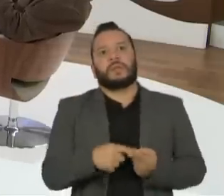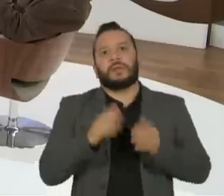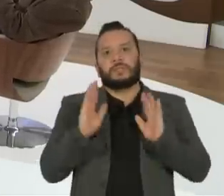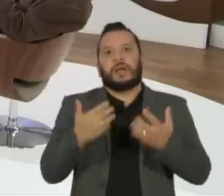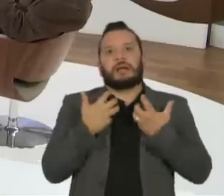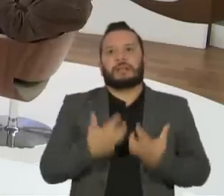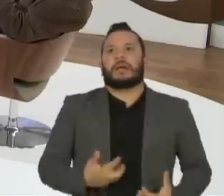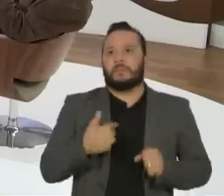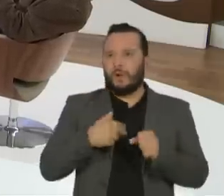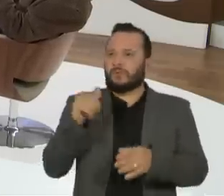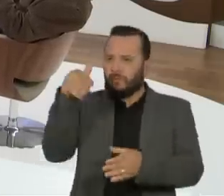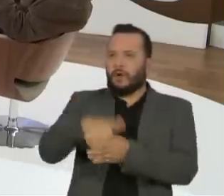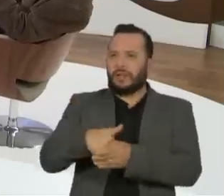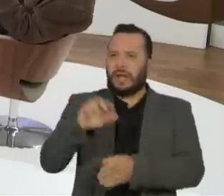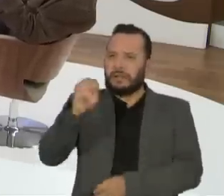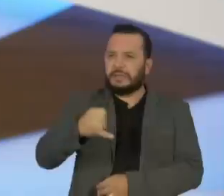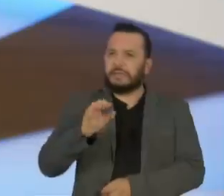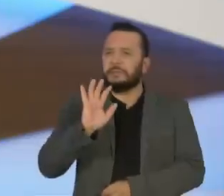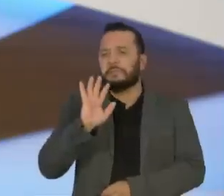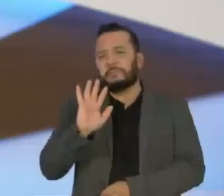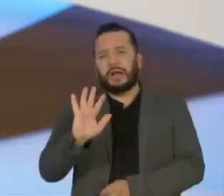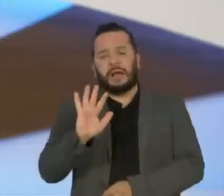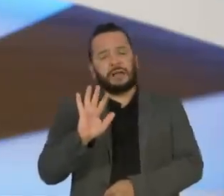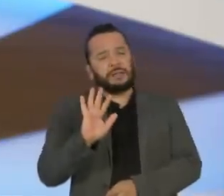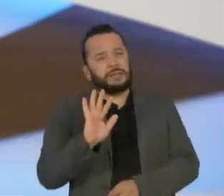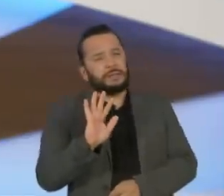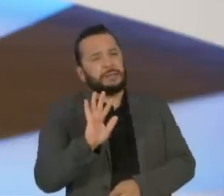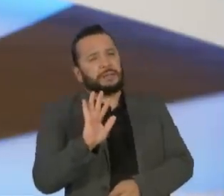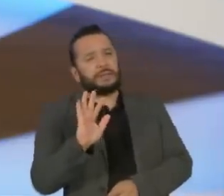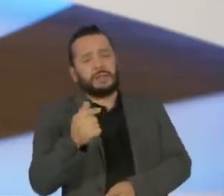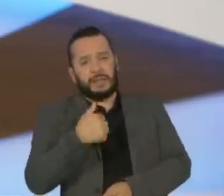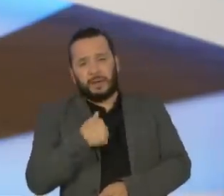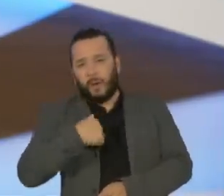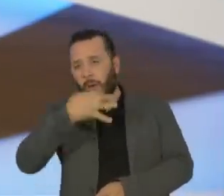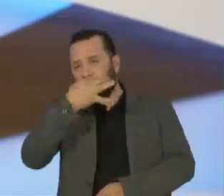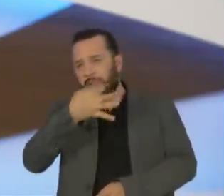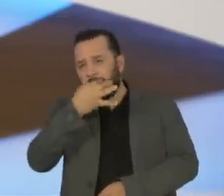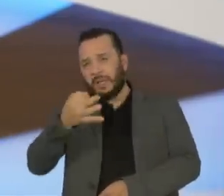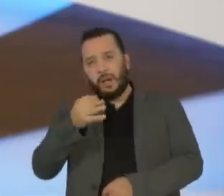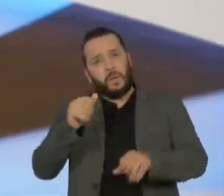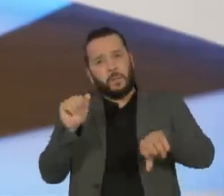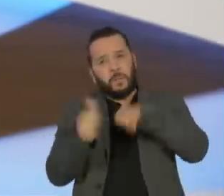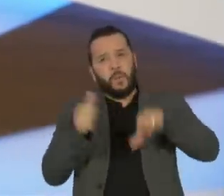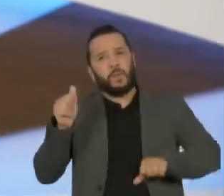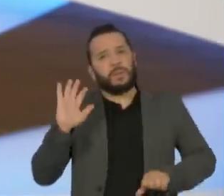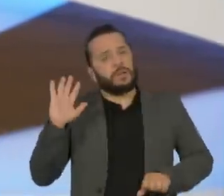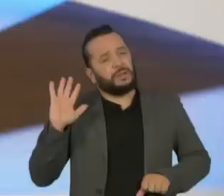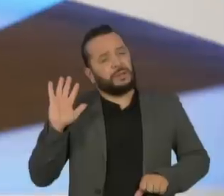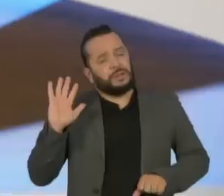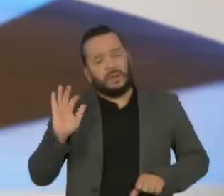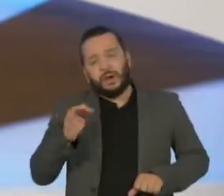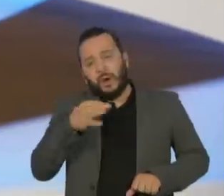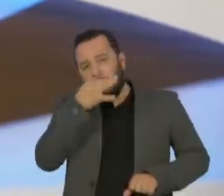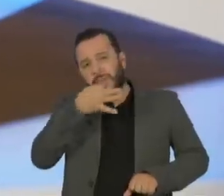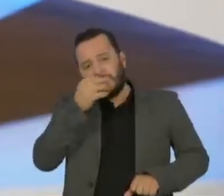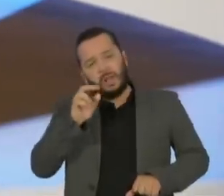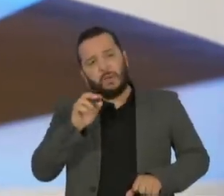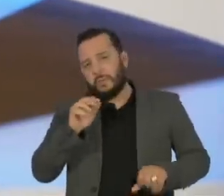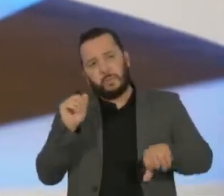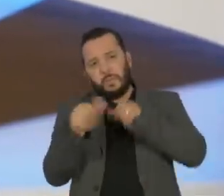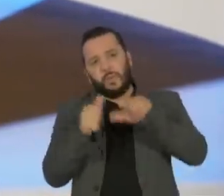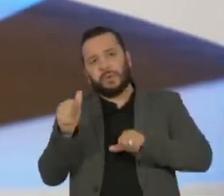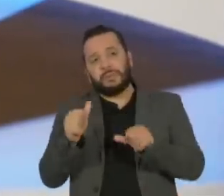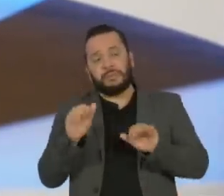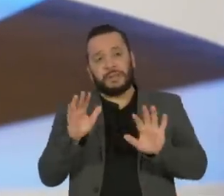posso até votar, mas pode até ser que eu mude de opinião, mas a minha direção é justamente chegar e ficar